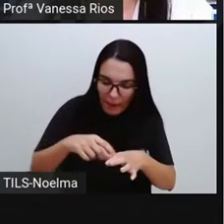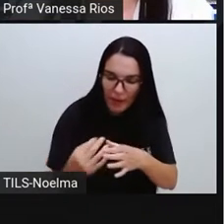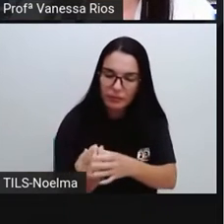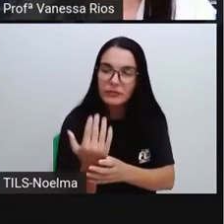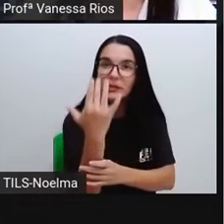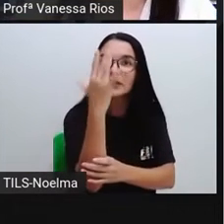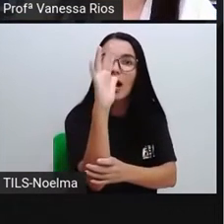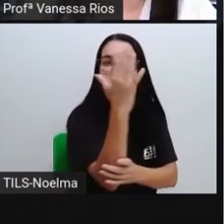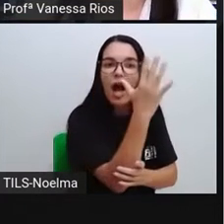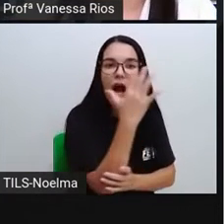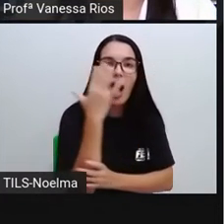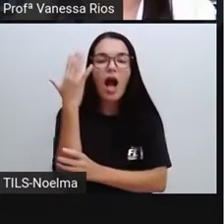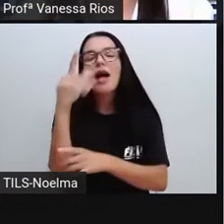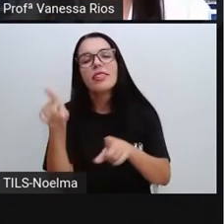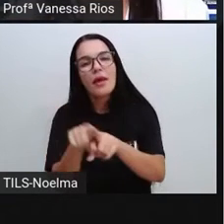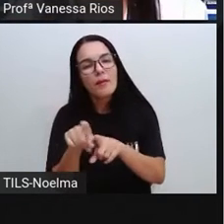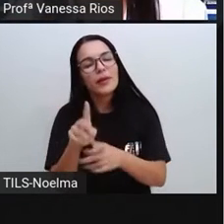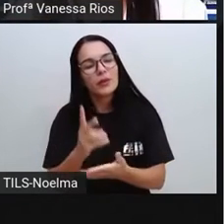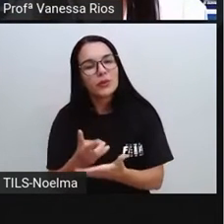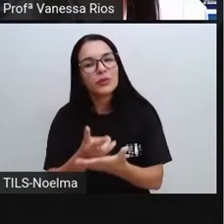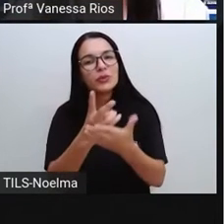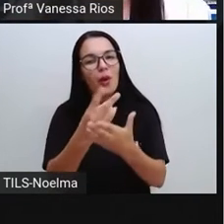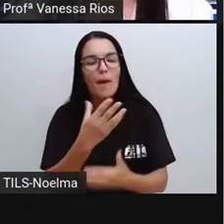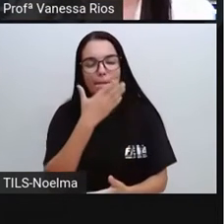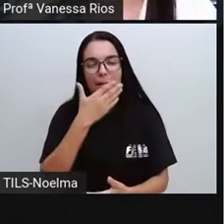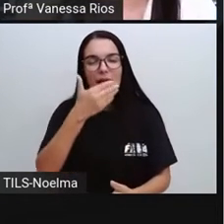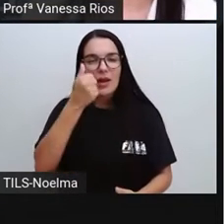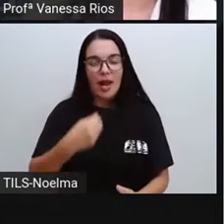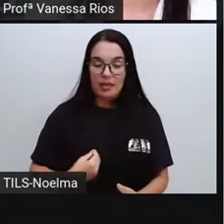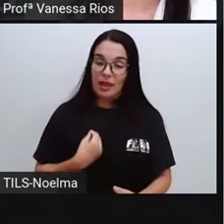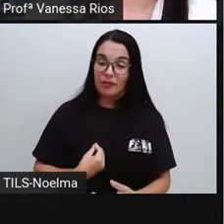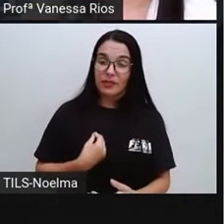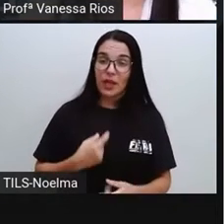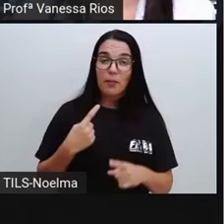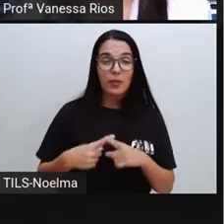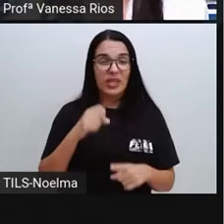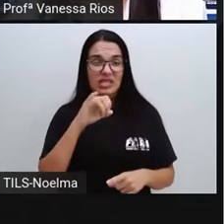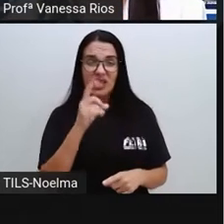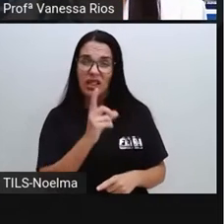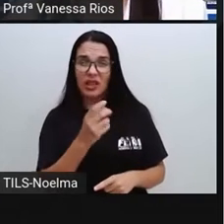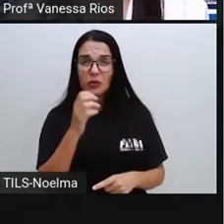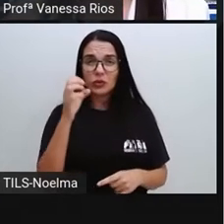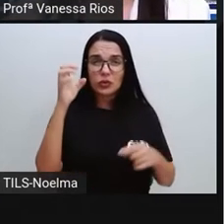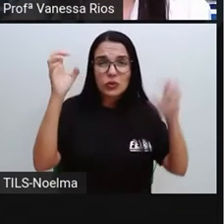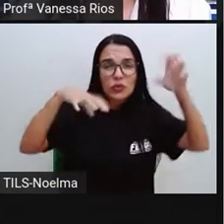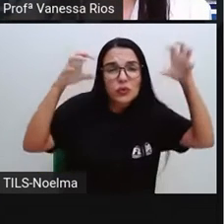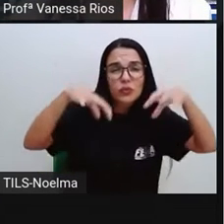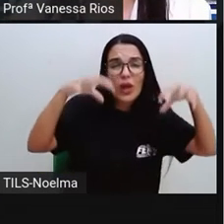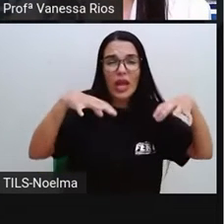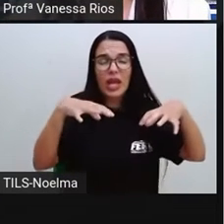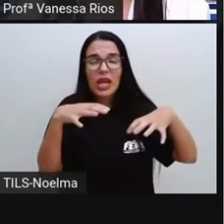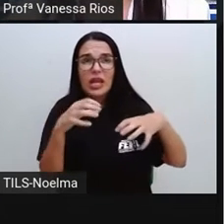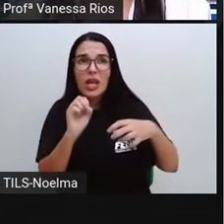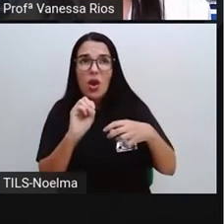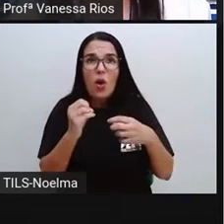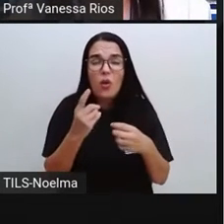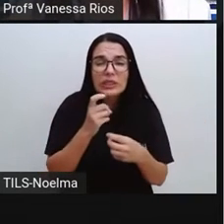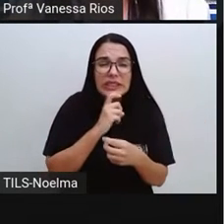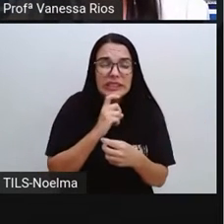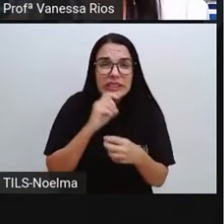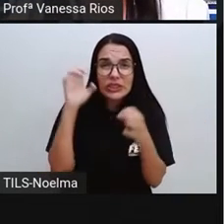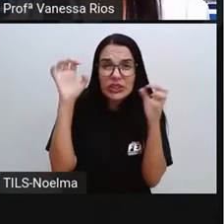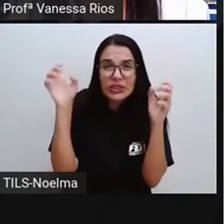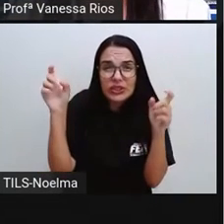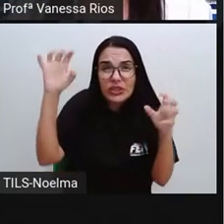garantias de melhores condições de vida. Porque se não chovesse, se geasse ou alguma condição climática